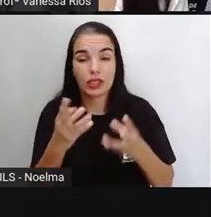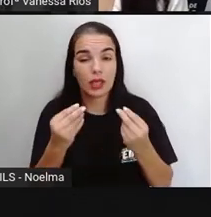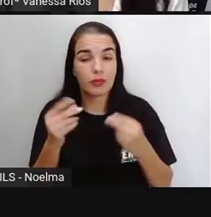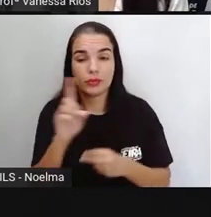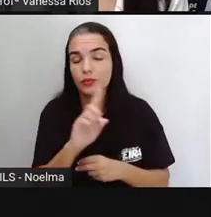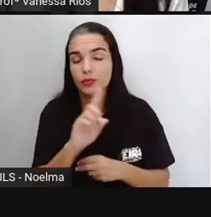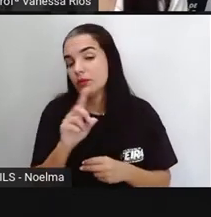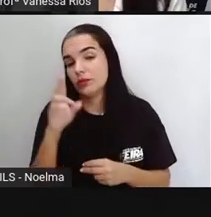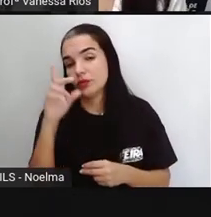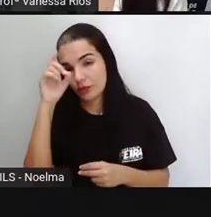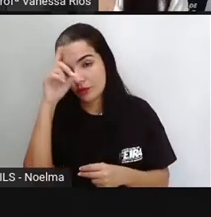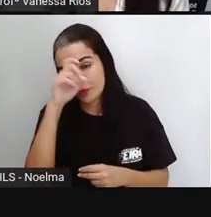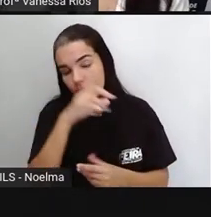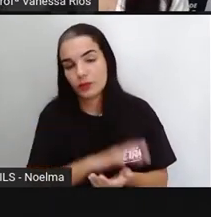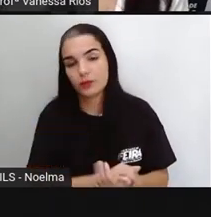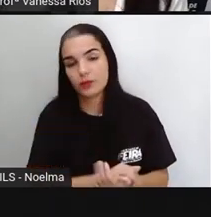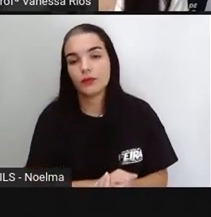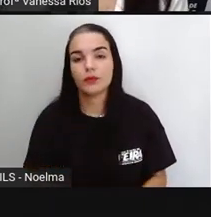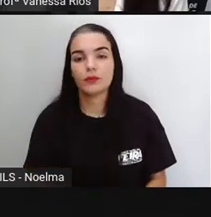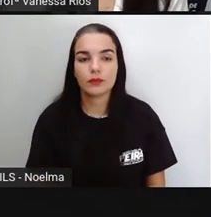nesse gênero textual.